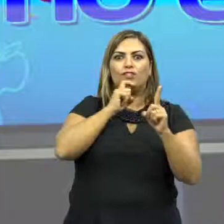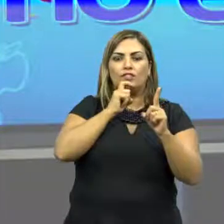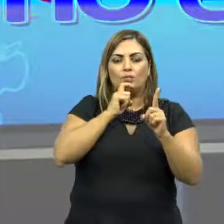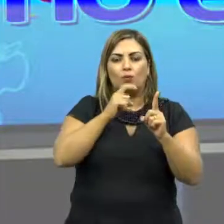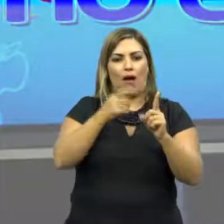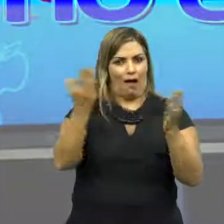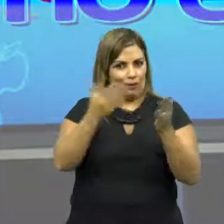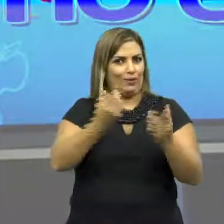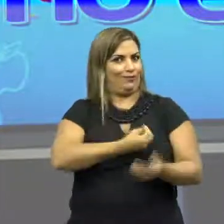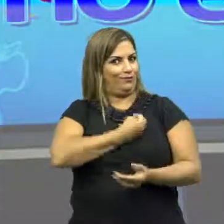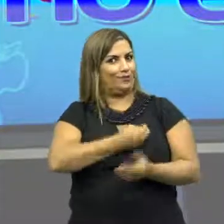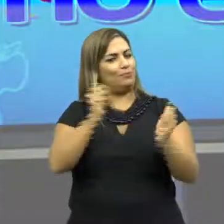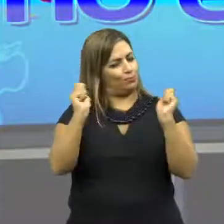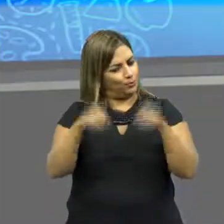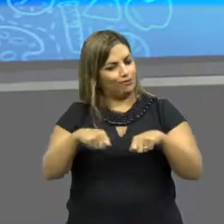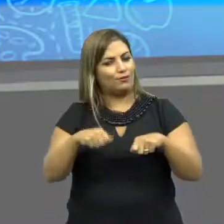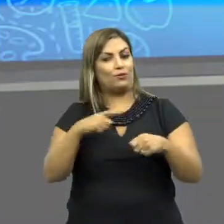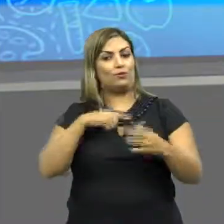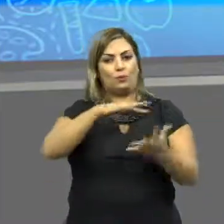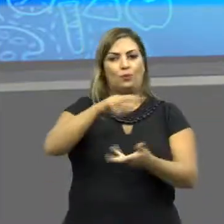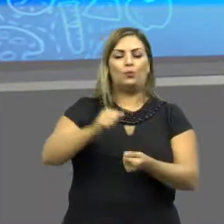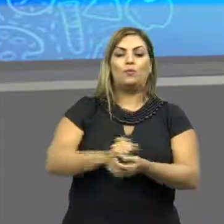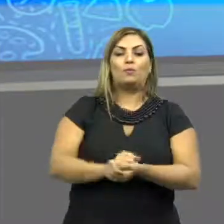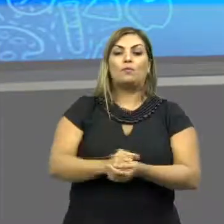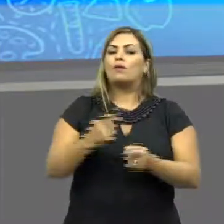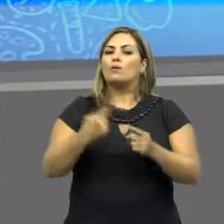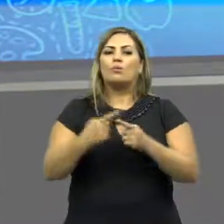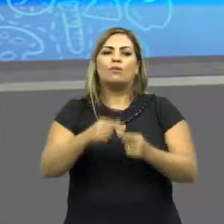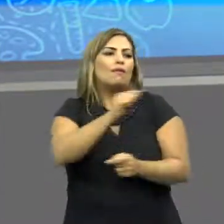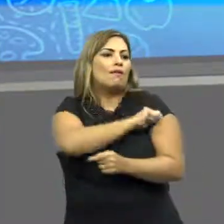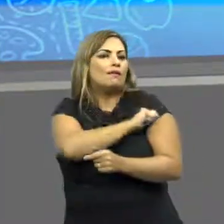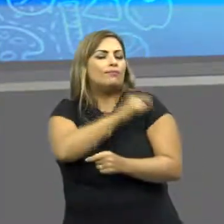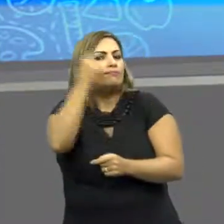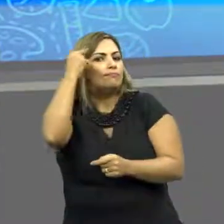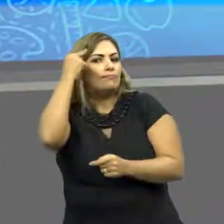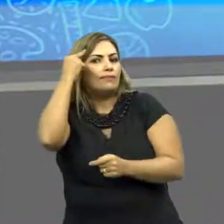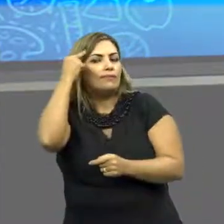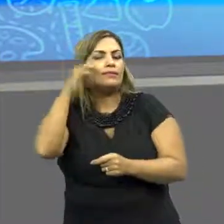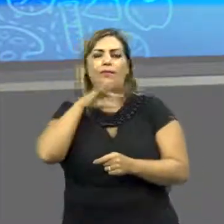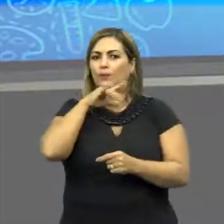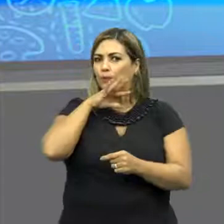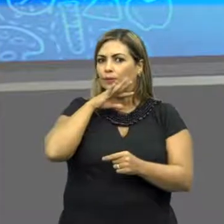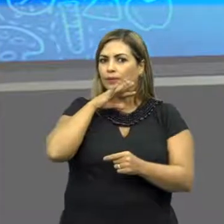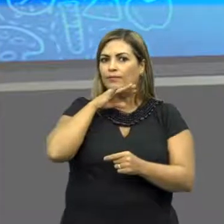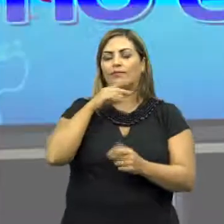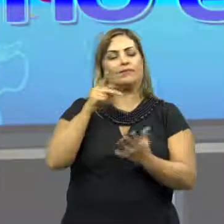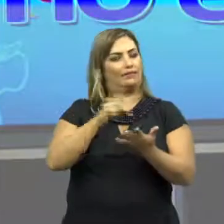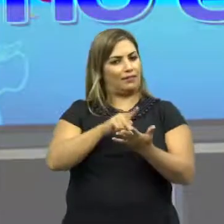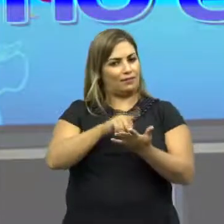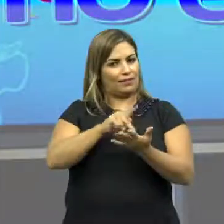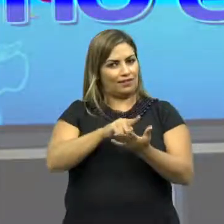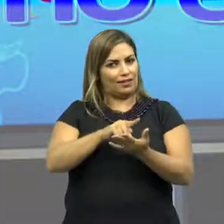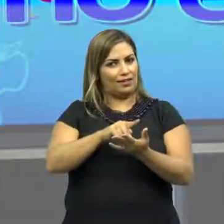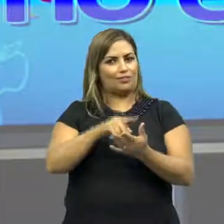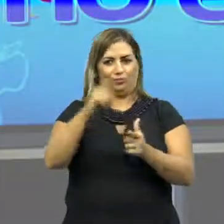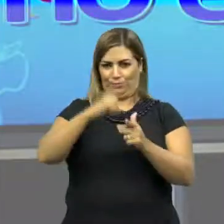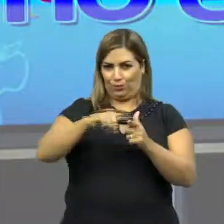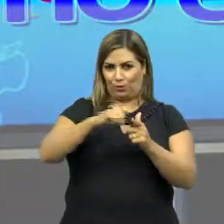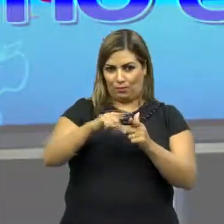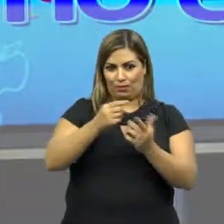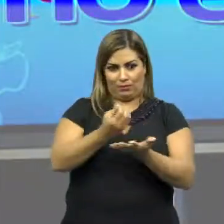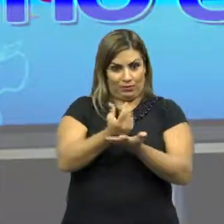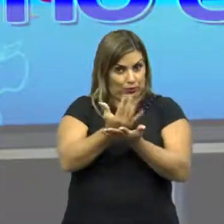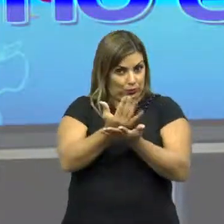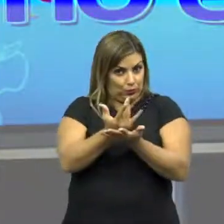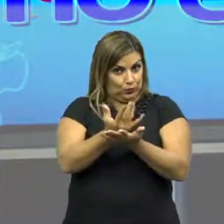garantindo a vida em todo o planeta. Por que, então, os estudantes imaginam que ele seja ruim? Na verdade, o agravamento